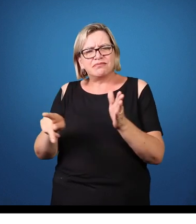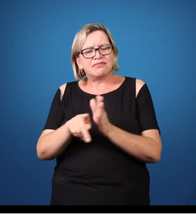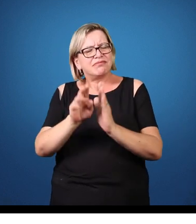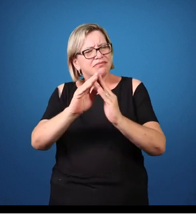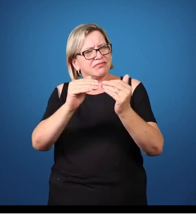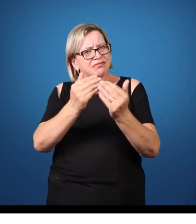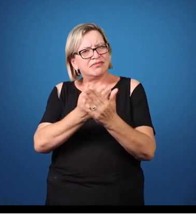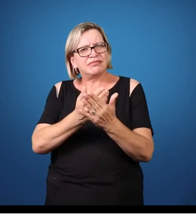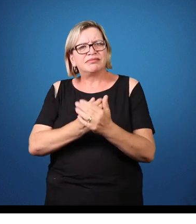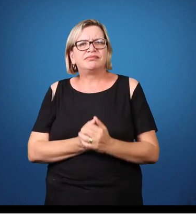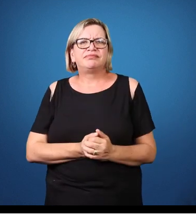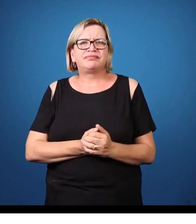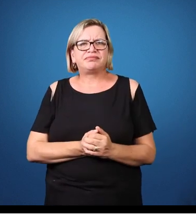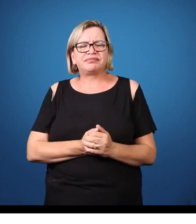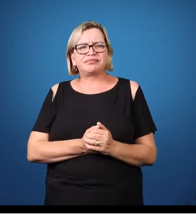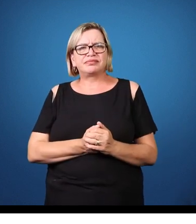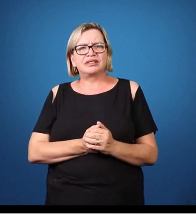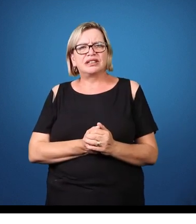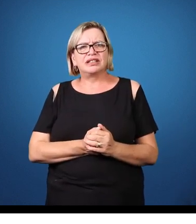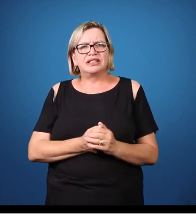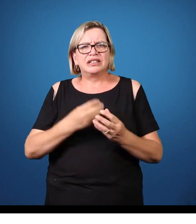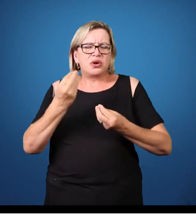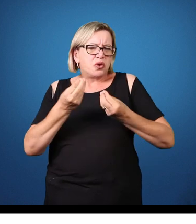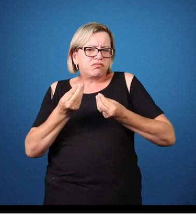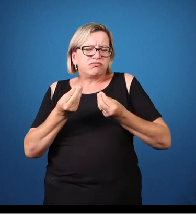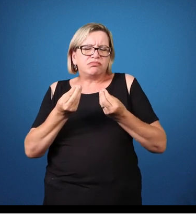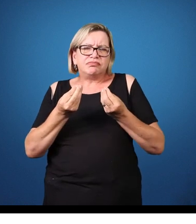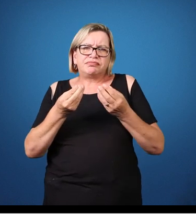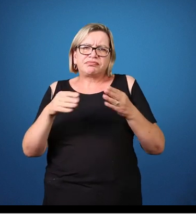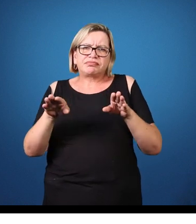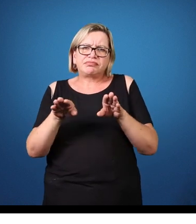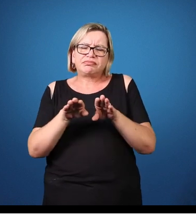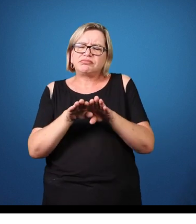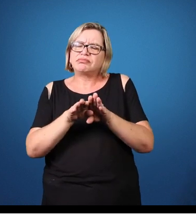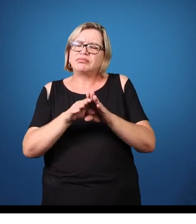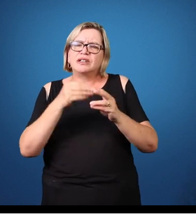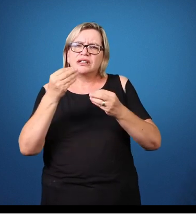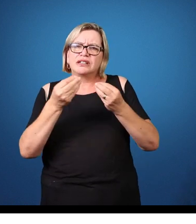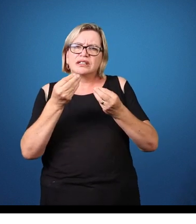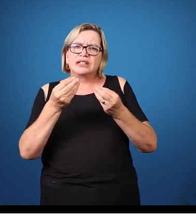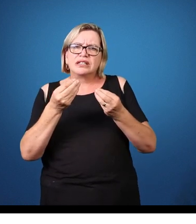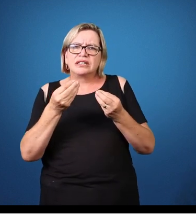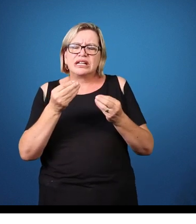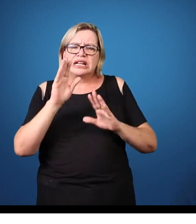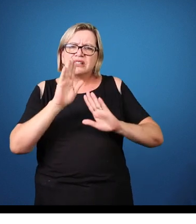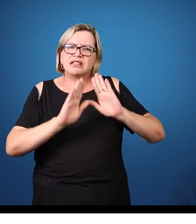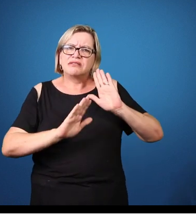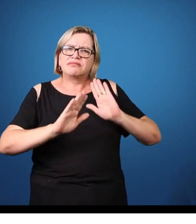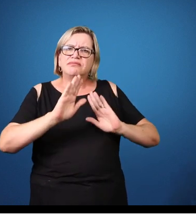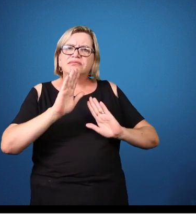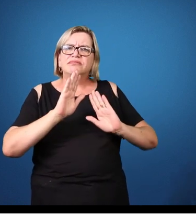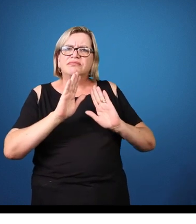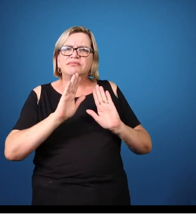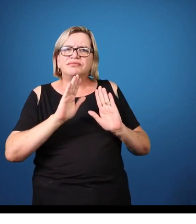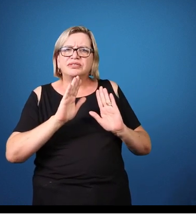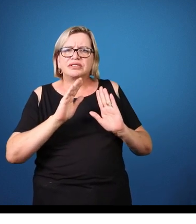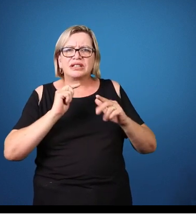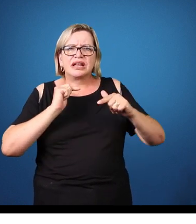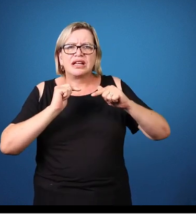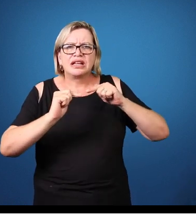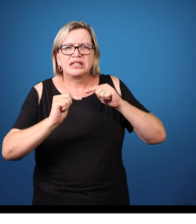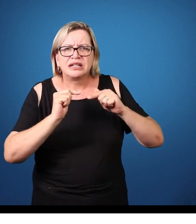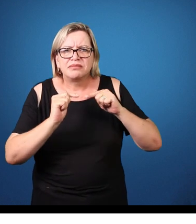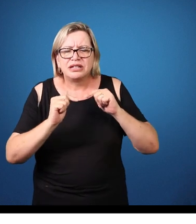Especificamente. Nesses casos, um trabalho psicopedagógico ou pedagógico tende a